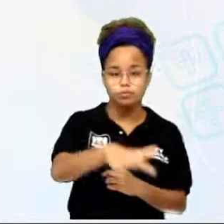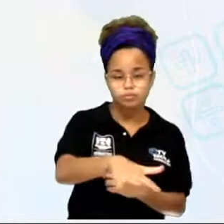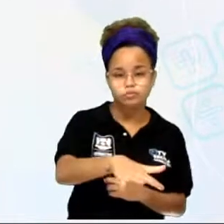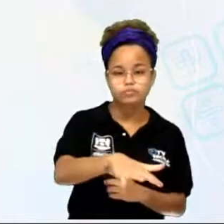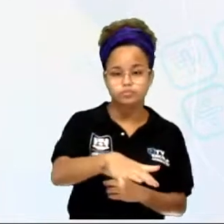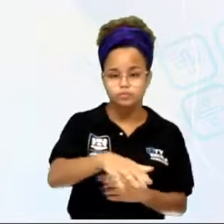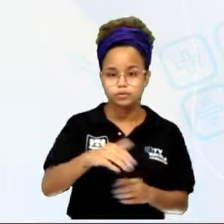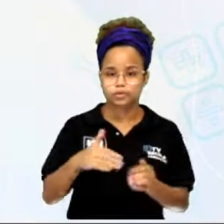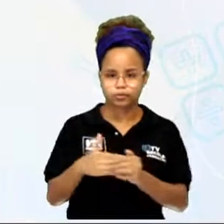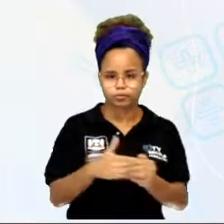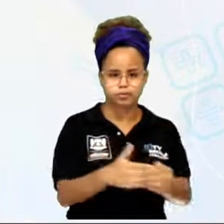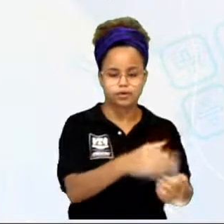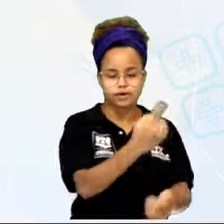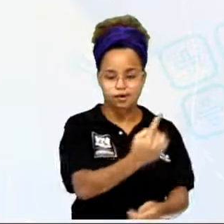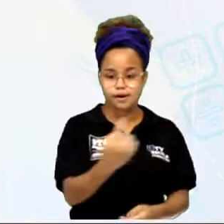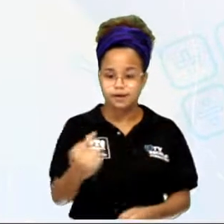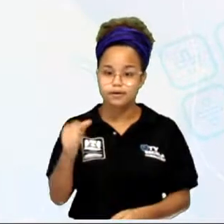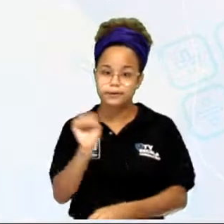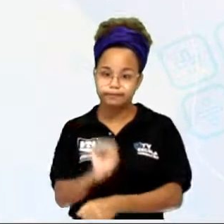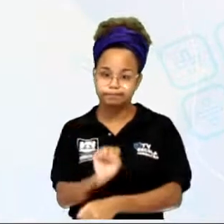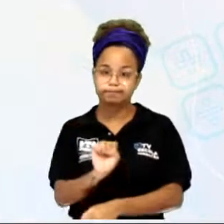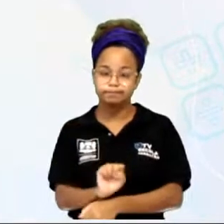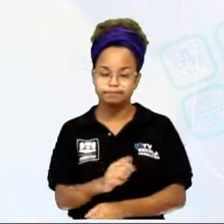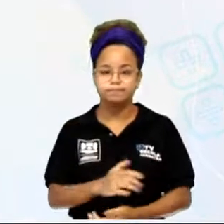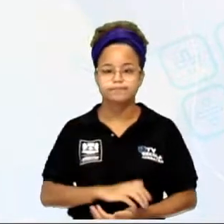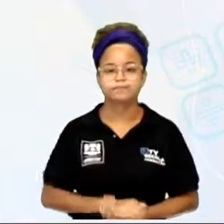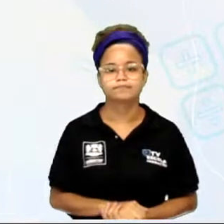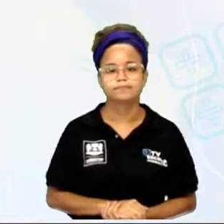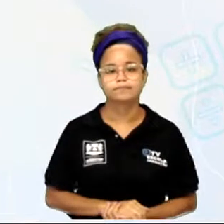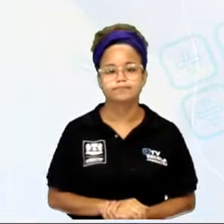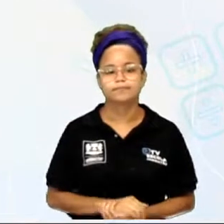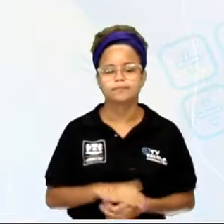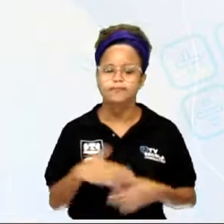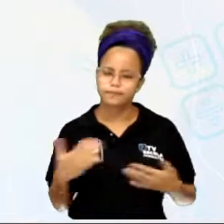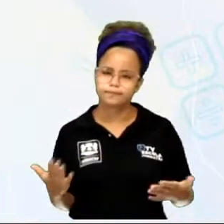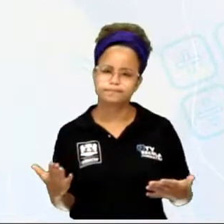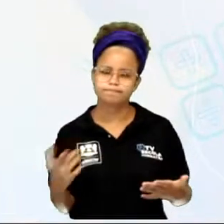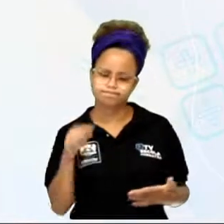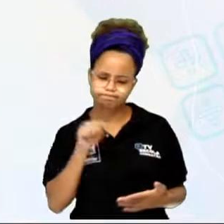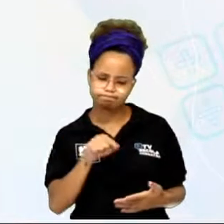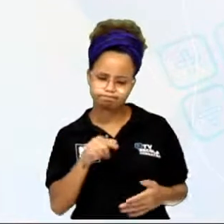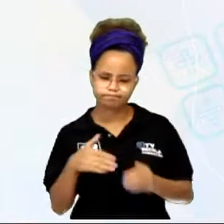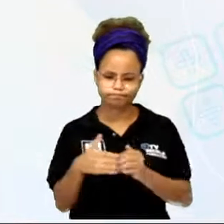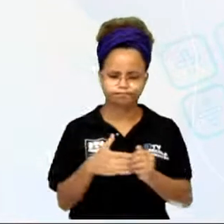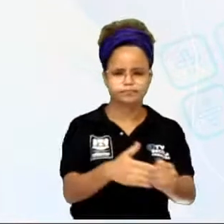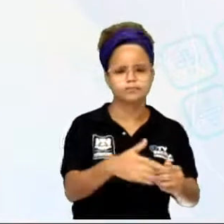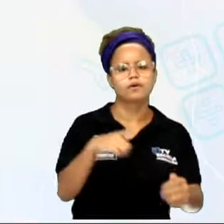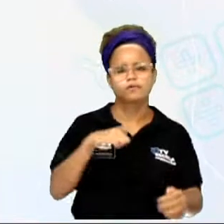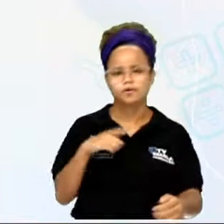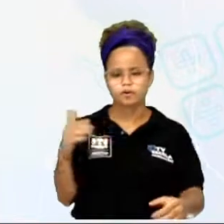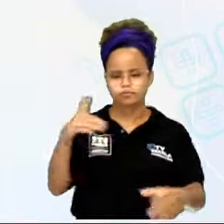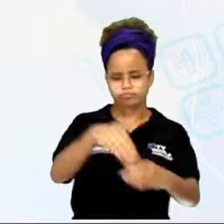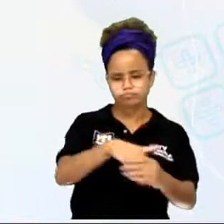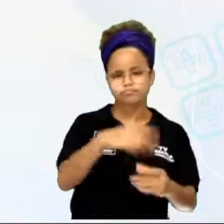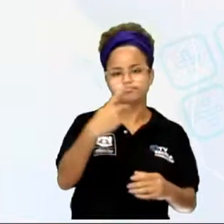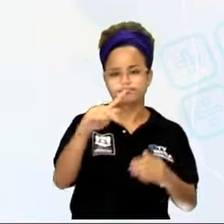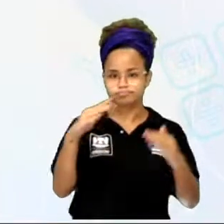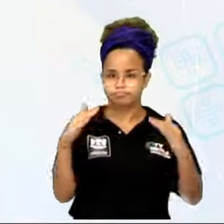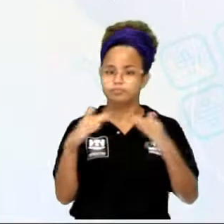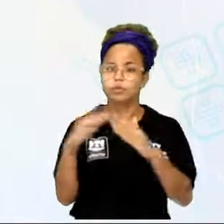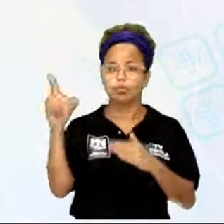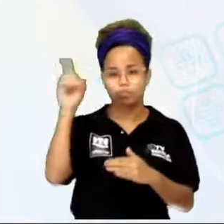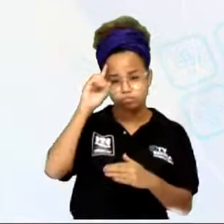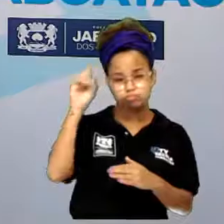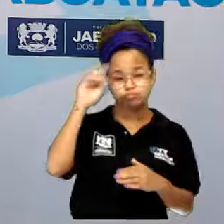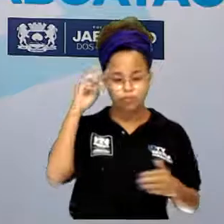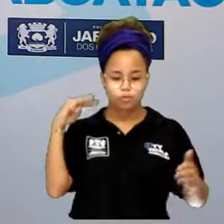condutor a cada segundo. Ou seja, essa corrente elétrica que você recebe aí na sua casa todos os dias através das